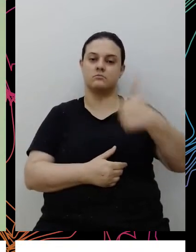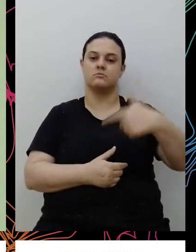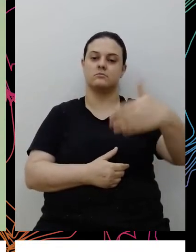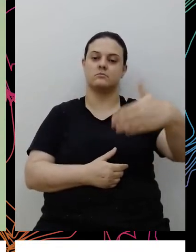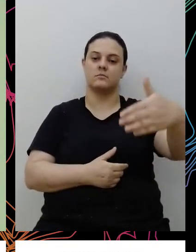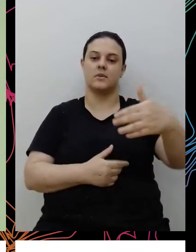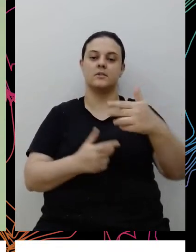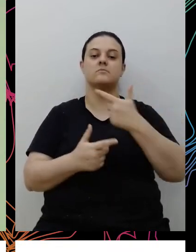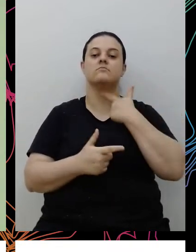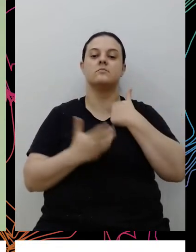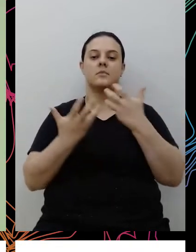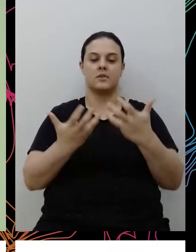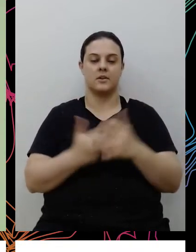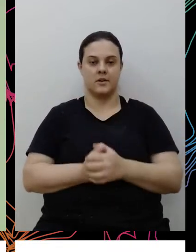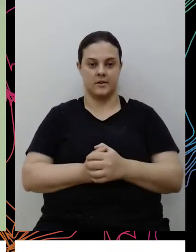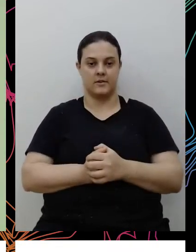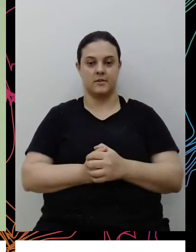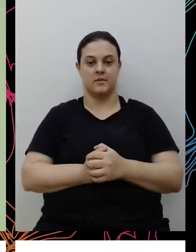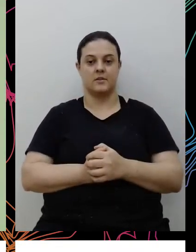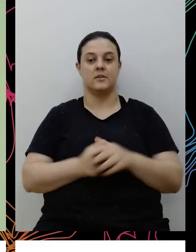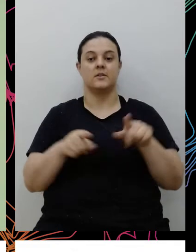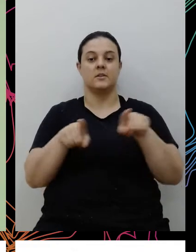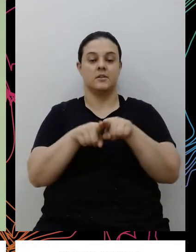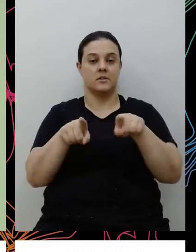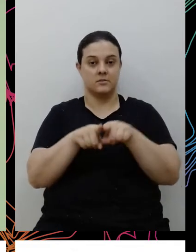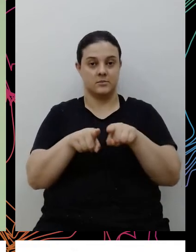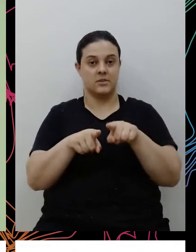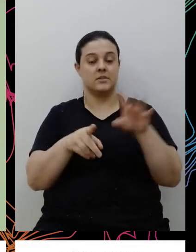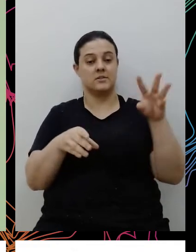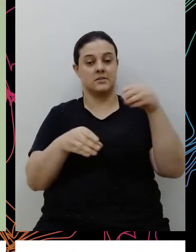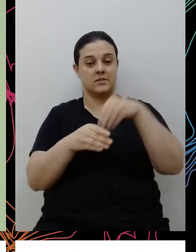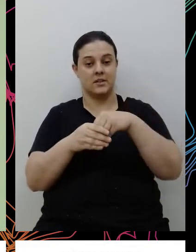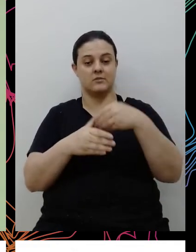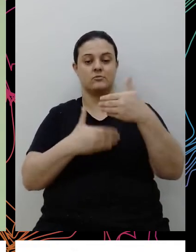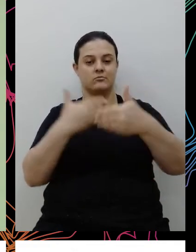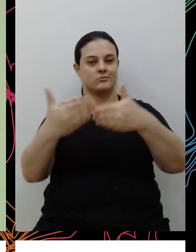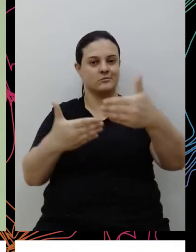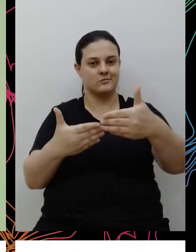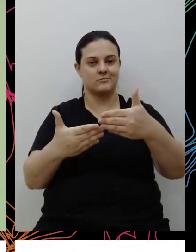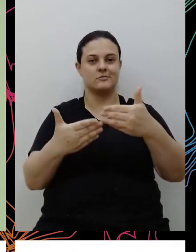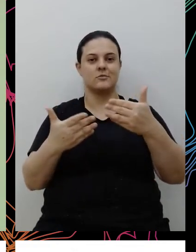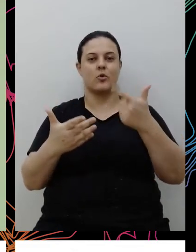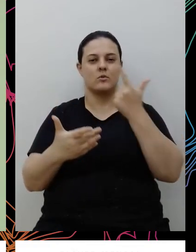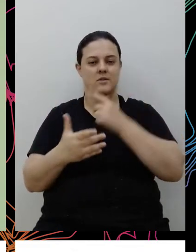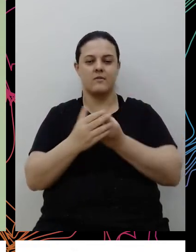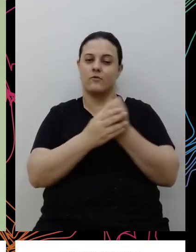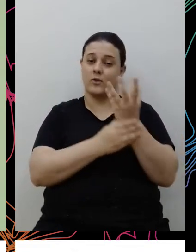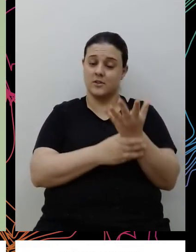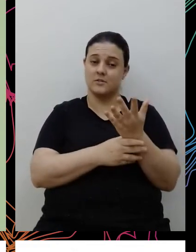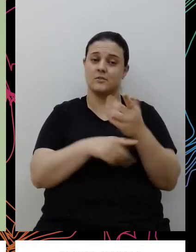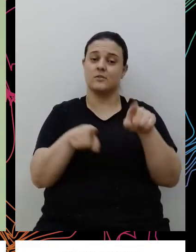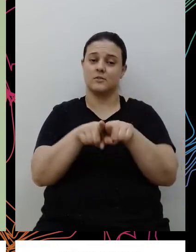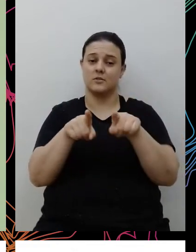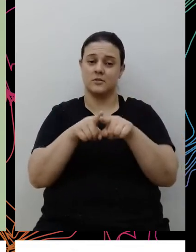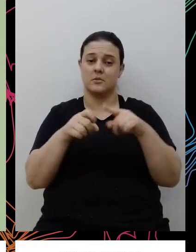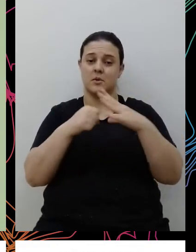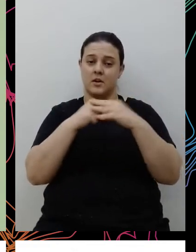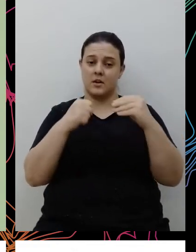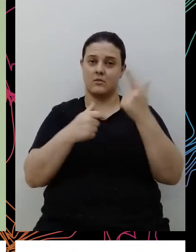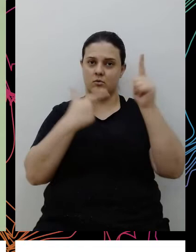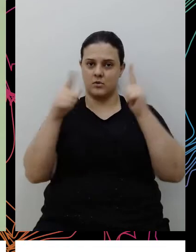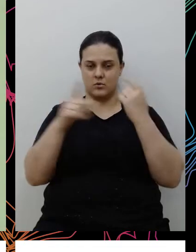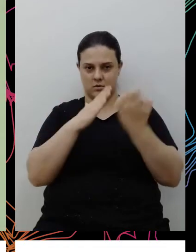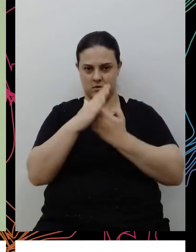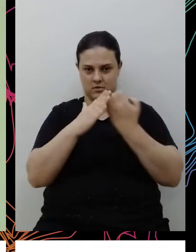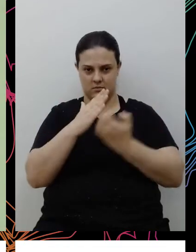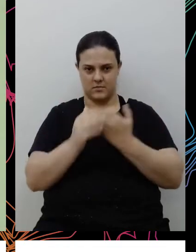elas querem ocupar e trazer mesmo elas para dentro da cadeia de valor, de fornecedor do Carrefour e de outras empresas, então